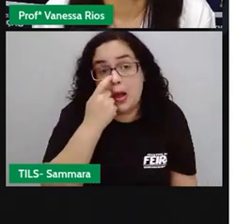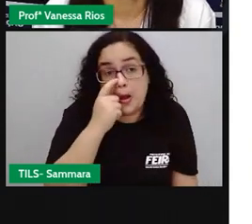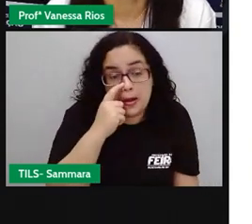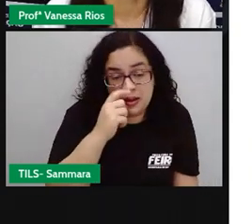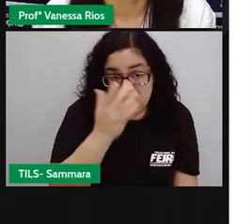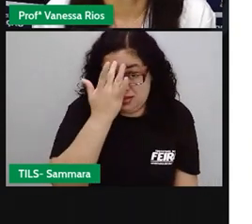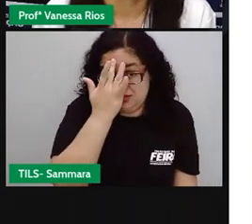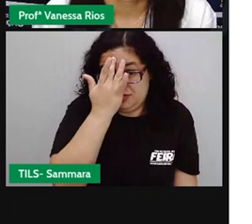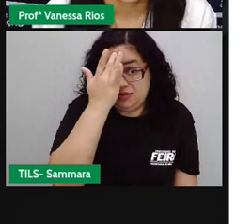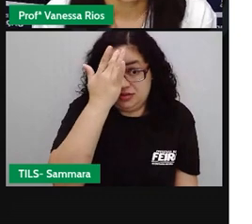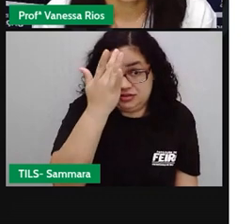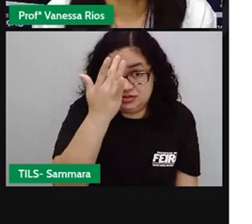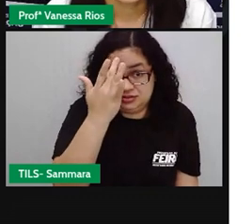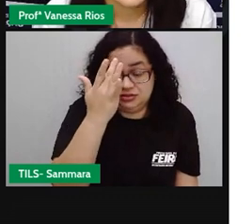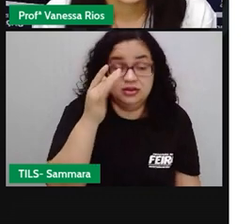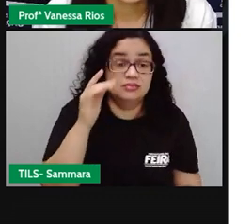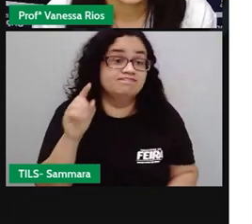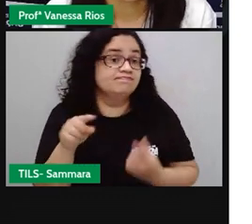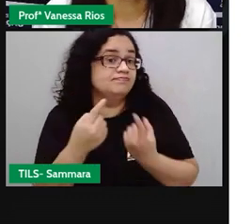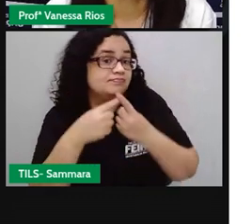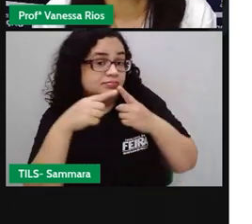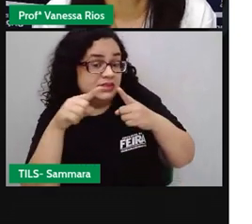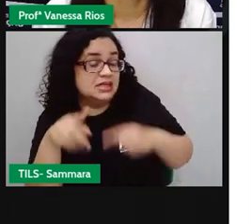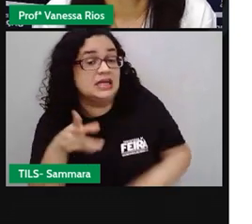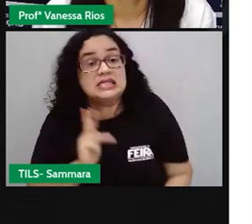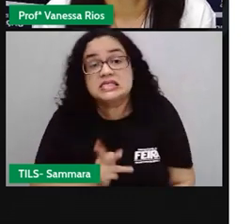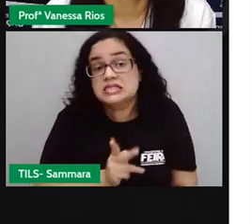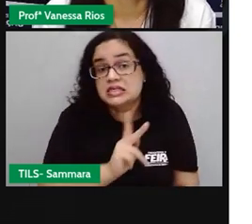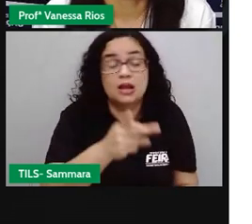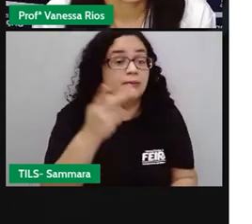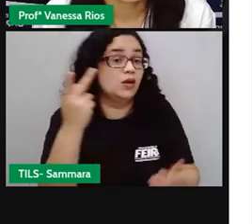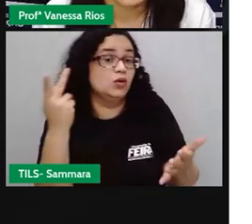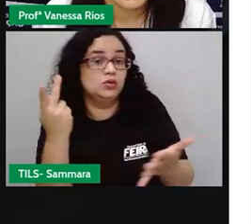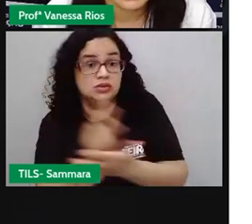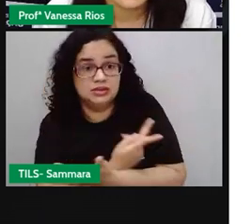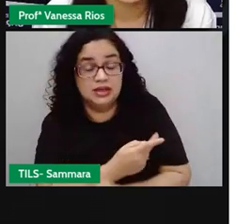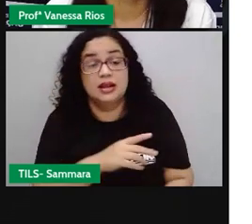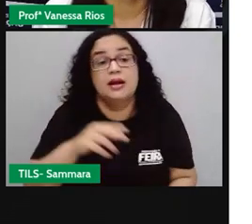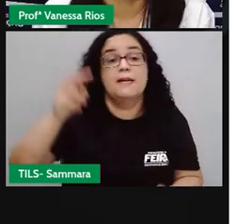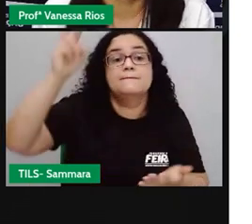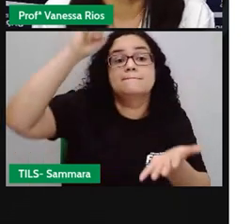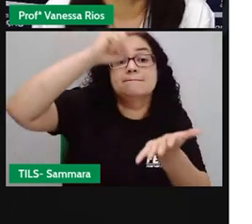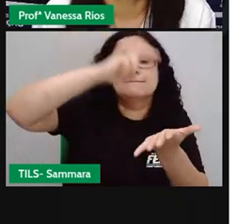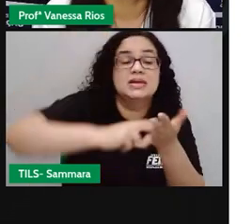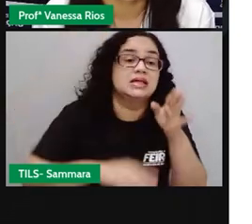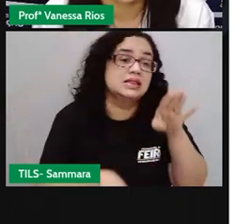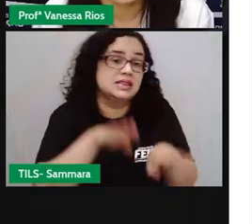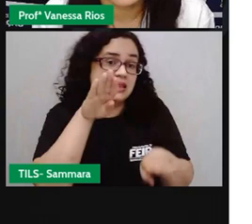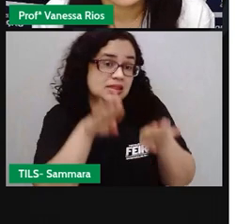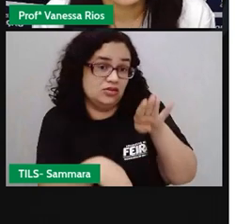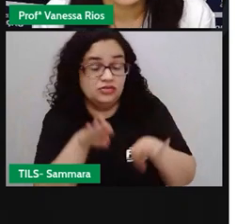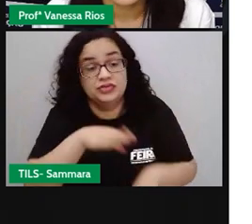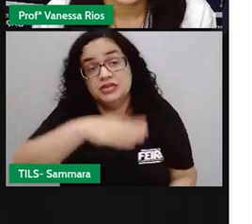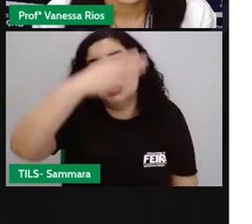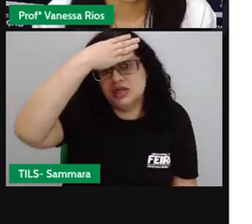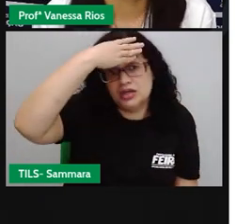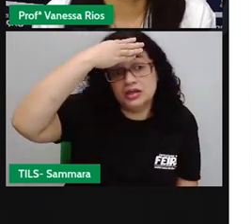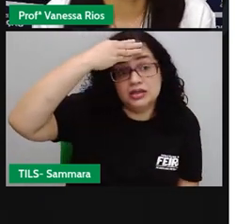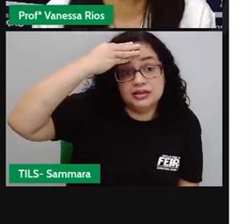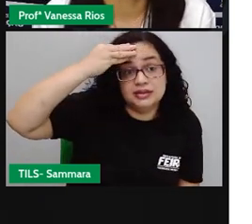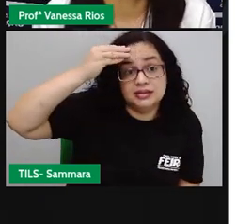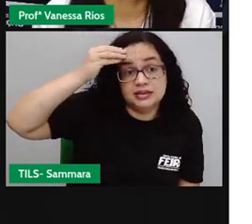que seria fácil. Ao contrário do que sempre acontecia naquela manhã, e talvez por esquecimento,